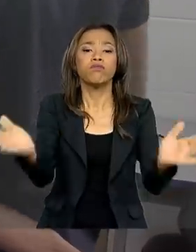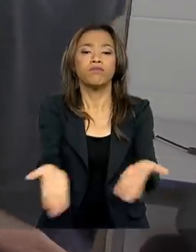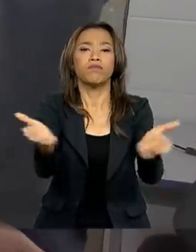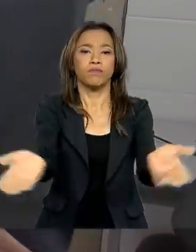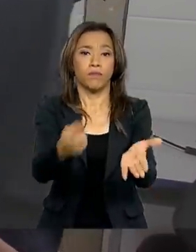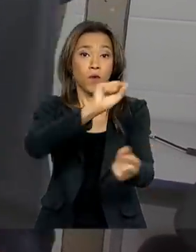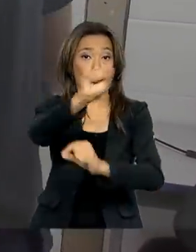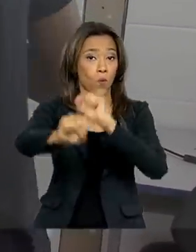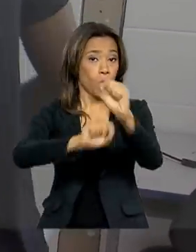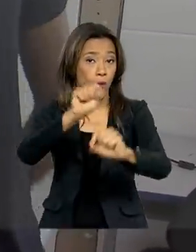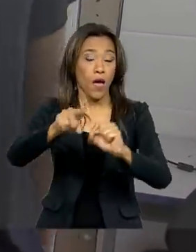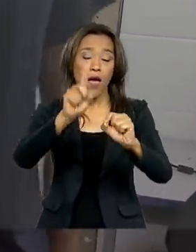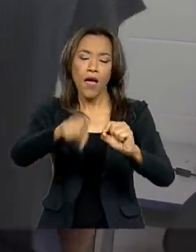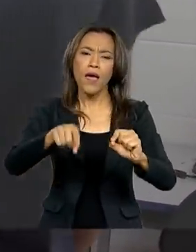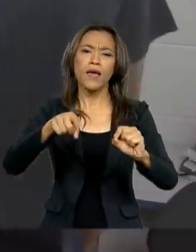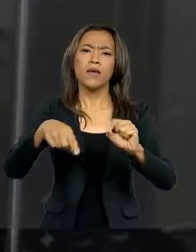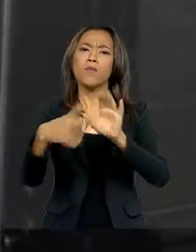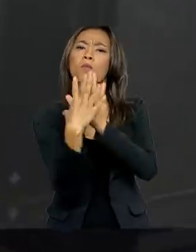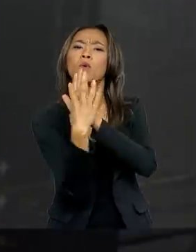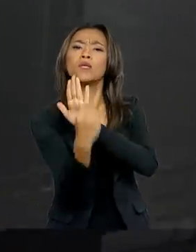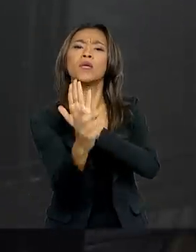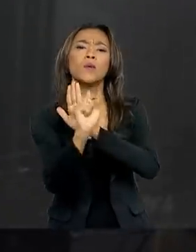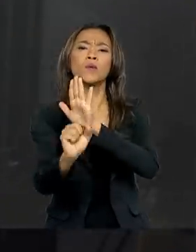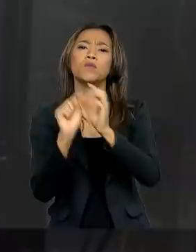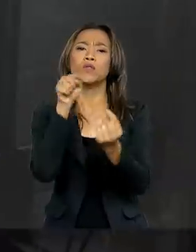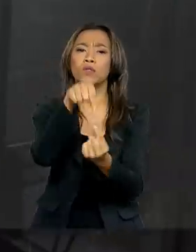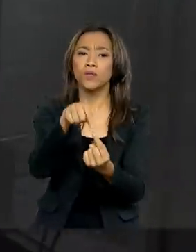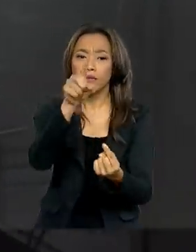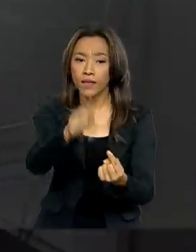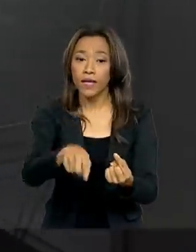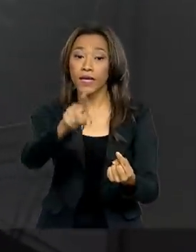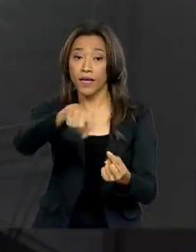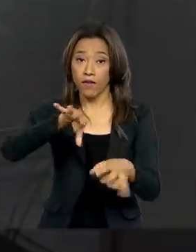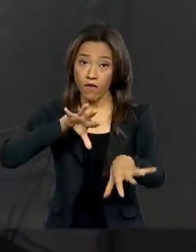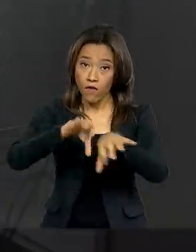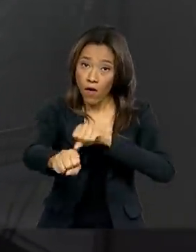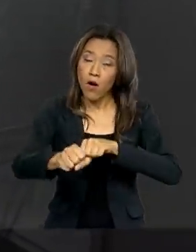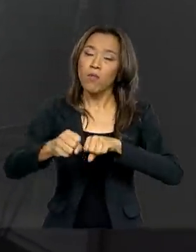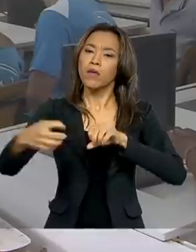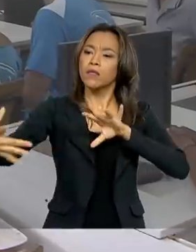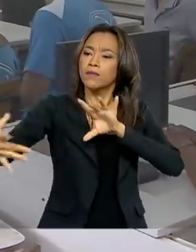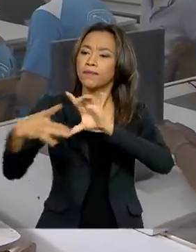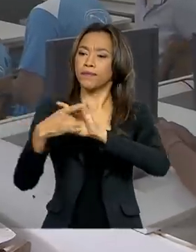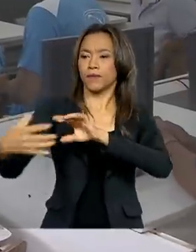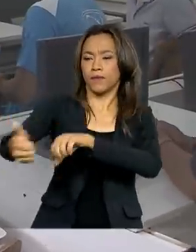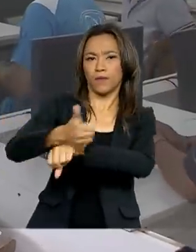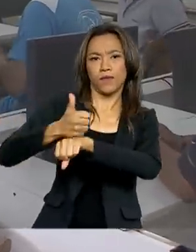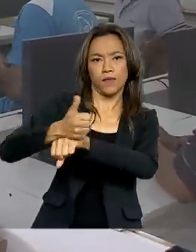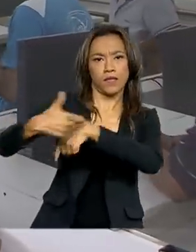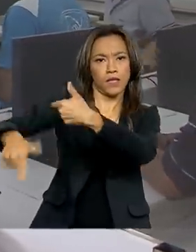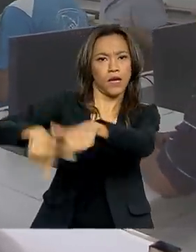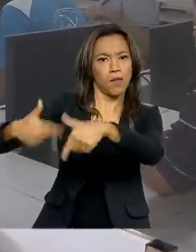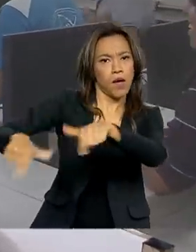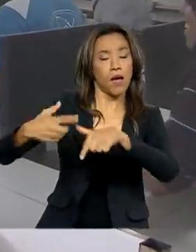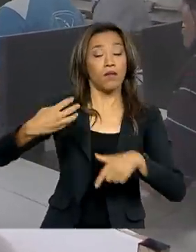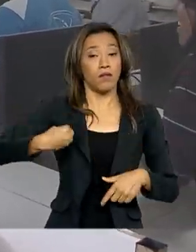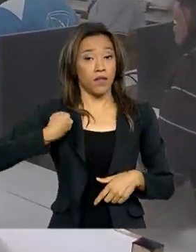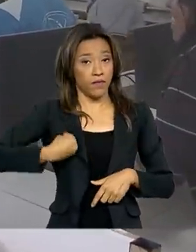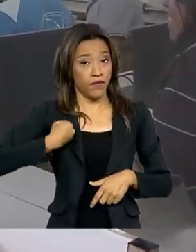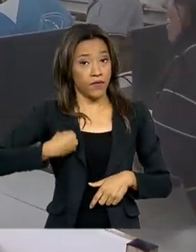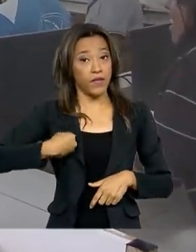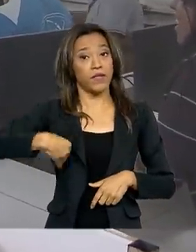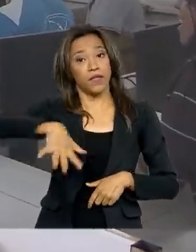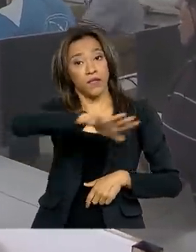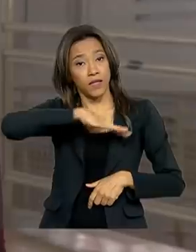ideia do modelo é oferecer aos estudantes uma formação que os aproxime do mercado de trabalho, da vida universitária e do